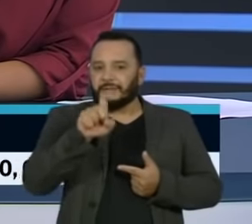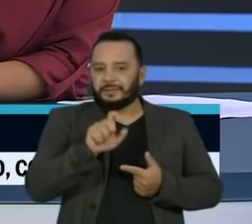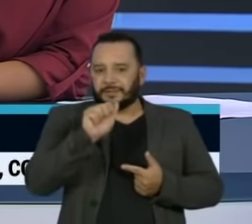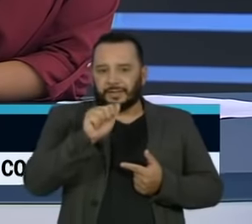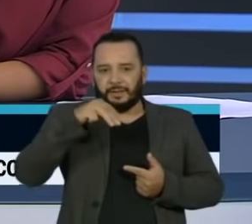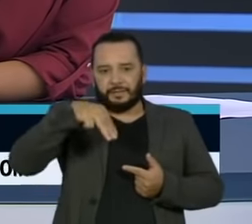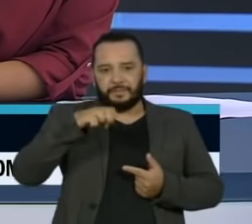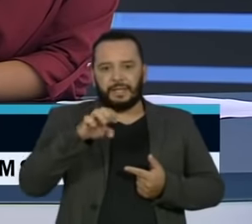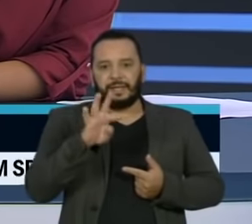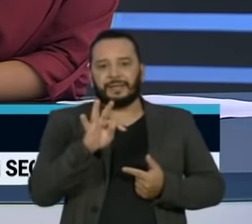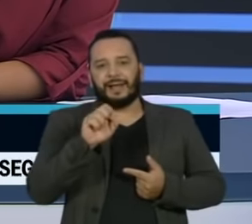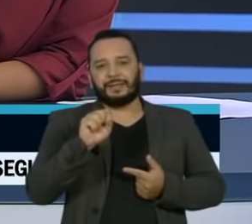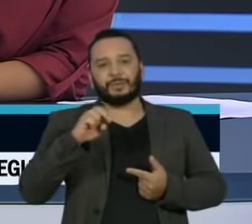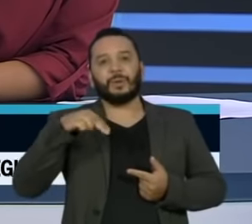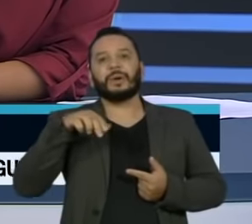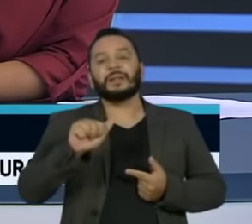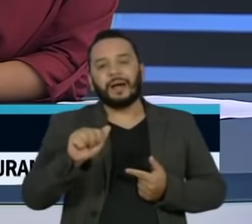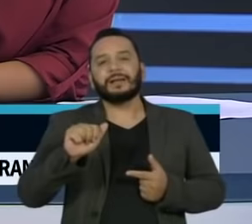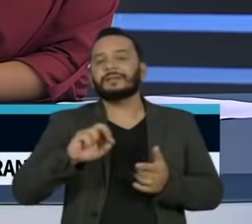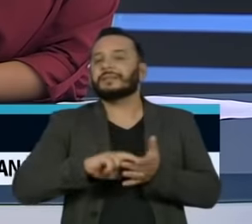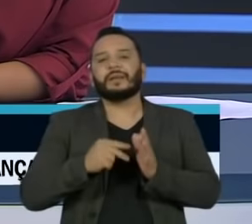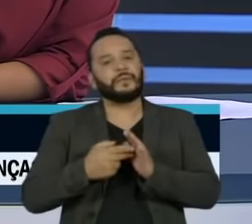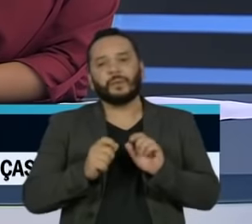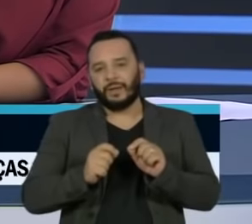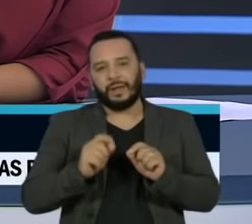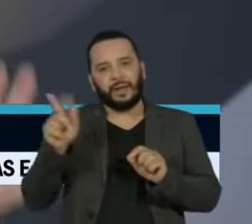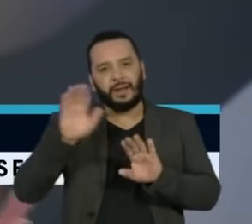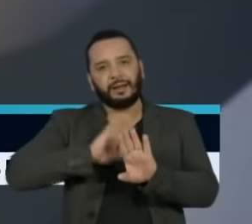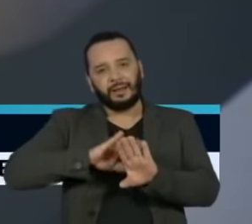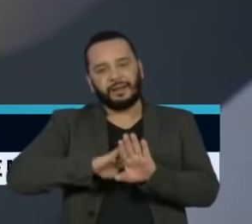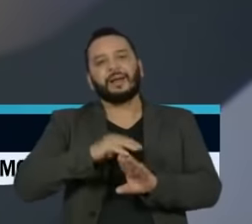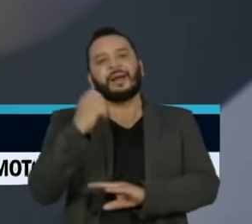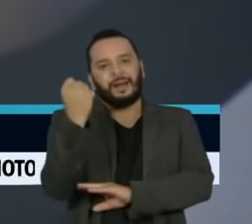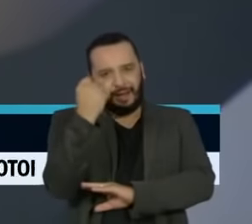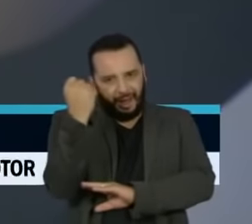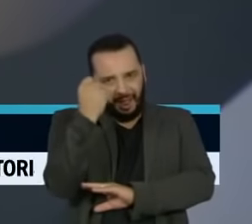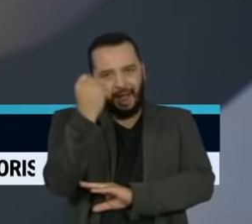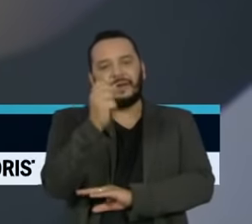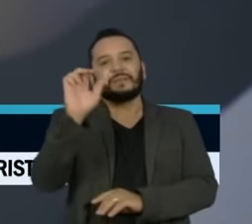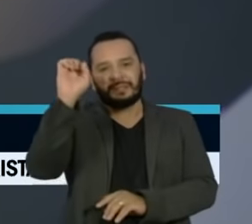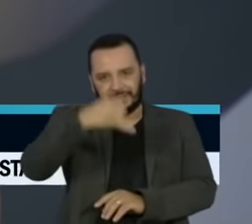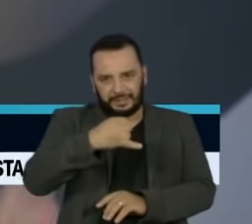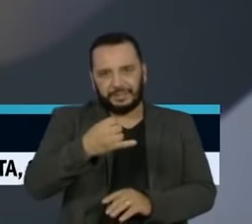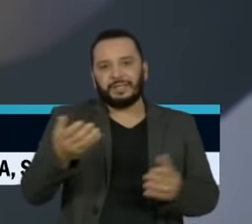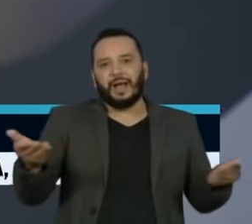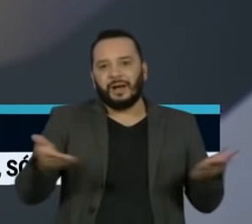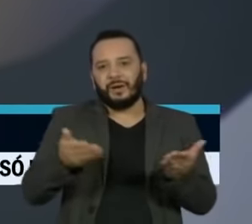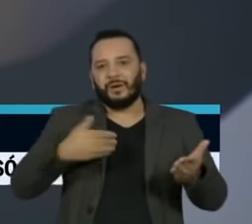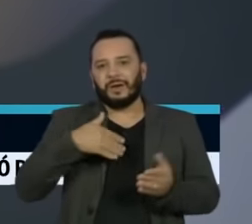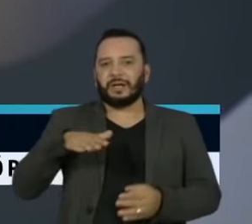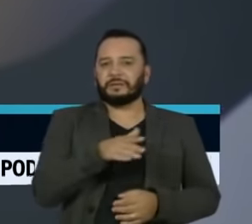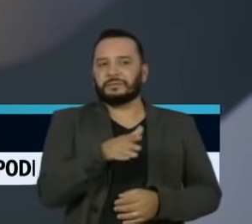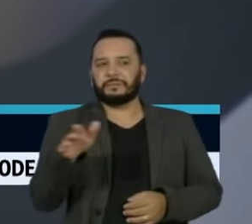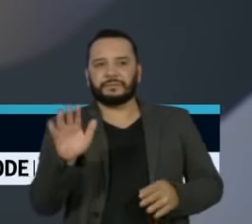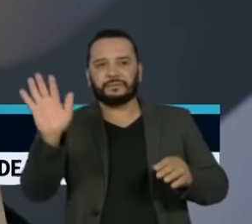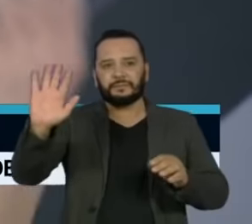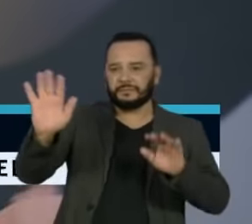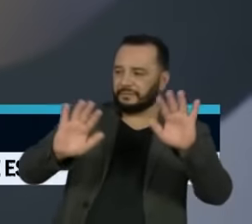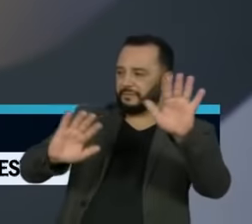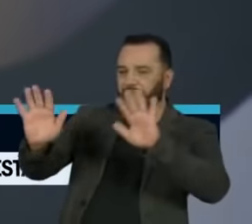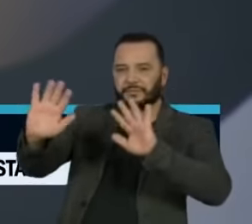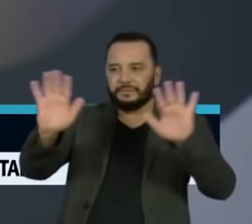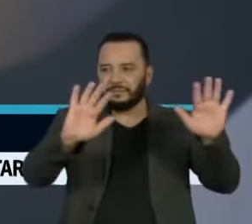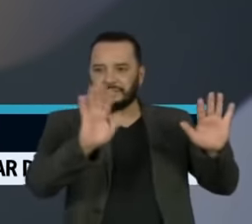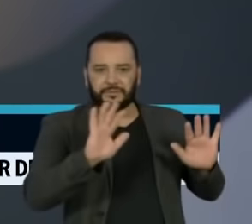estado severo da doença e volta à Casa Branca, faz todo o showzinho dele, faz carreata, expõe outras pessoas ao vírus,